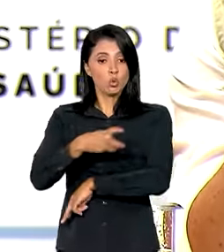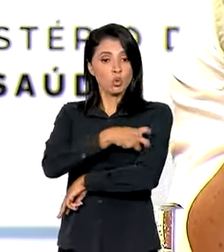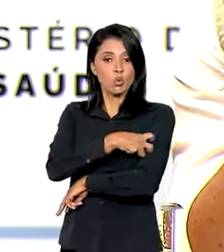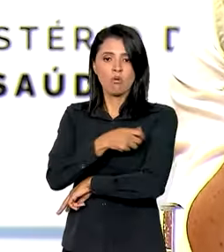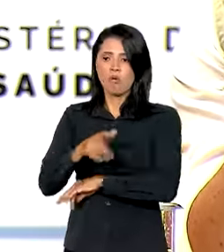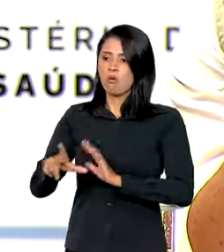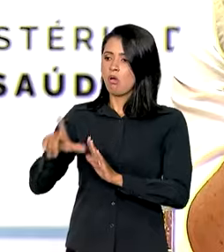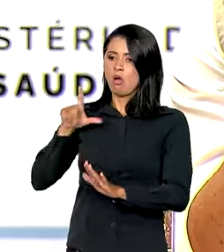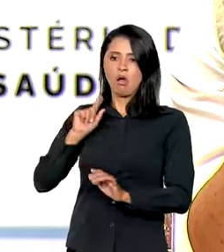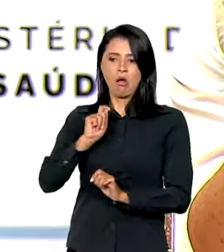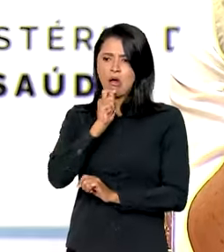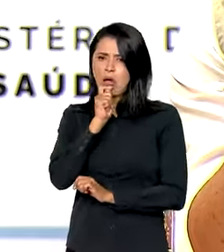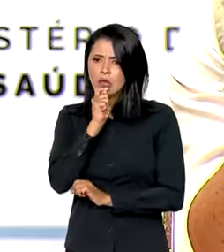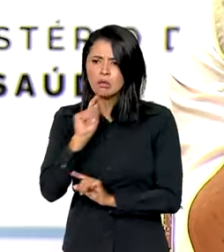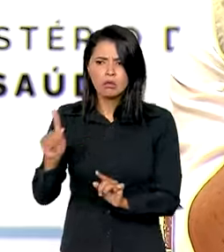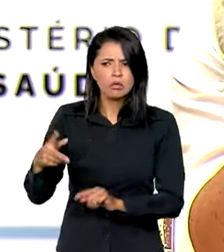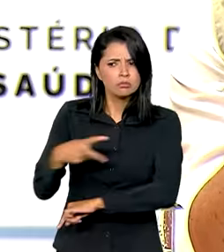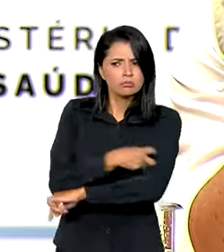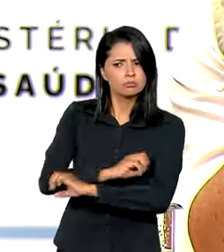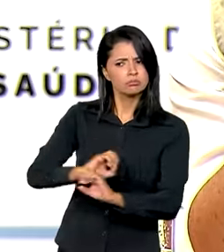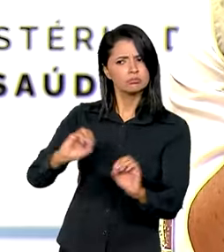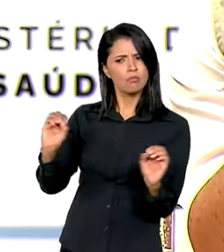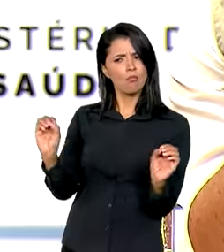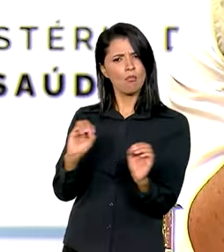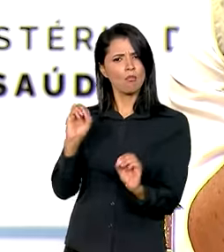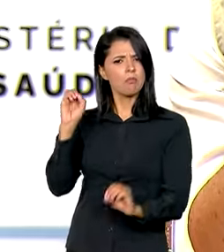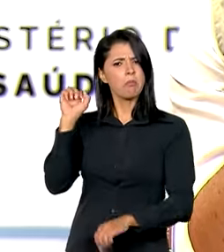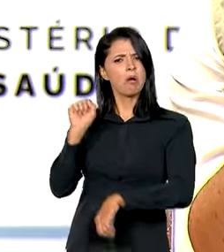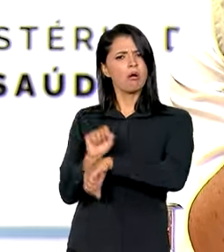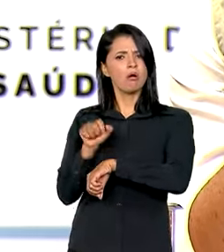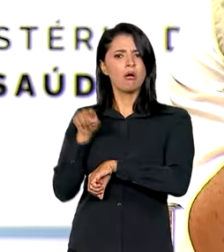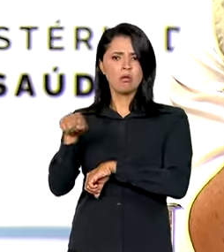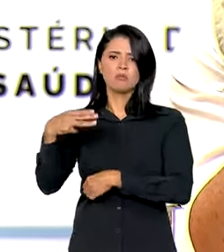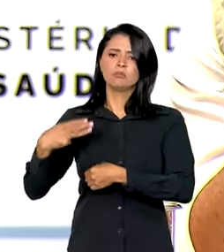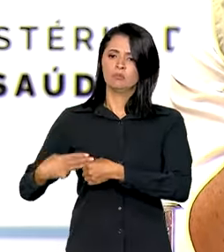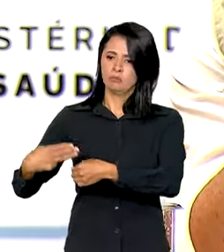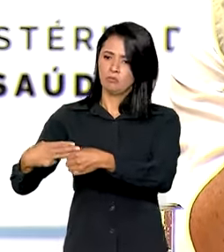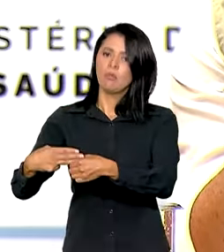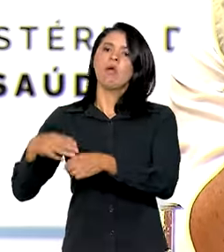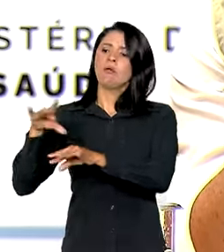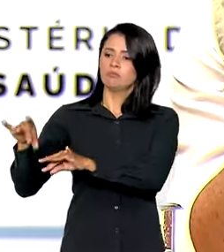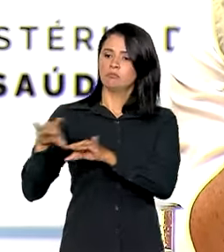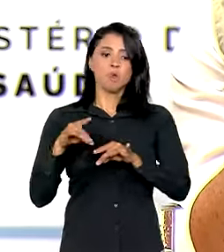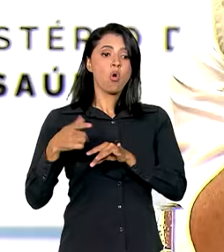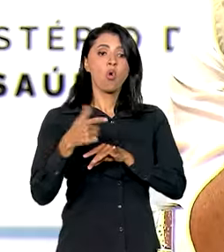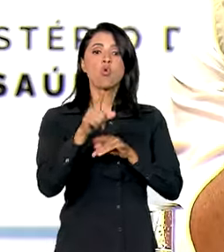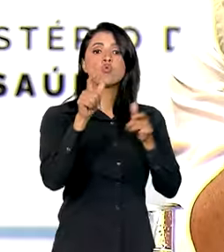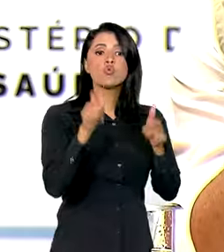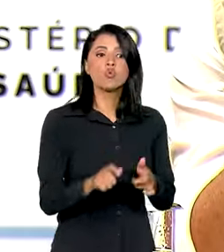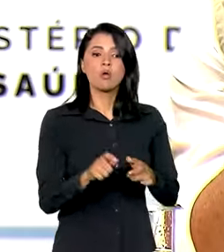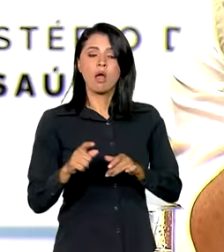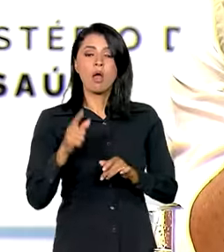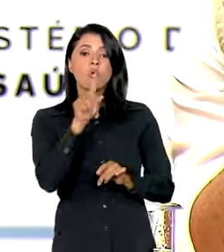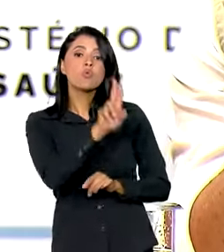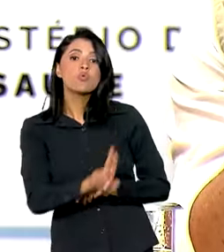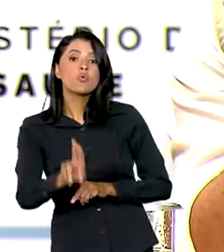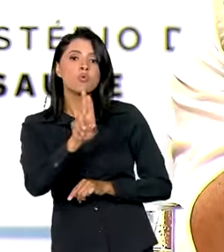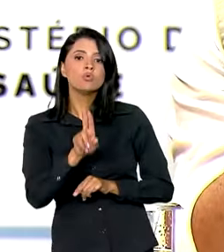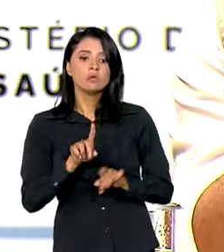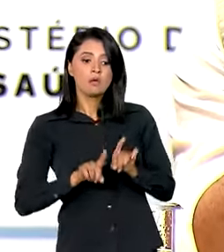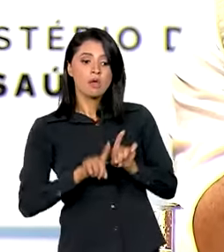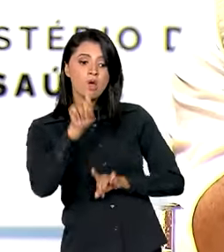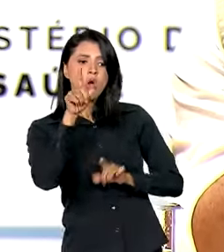que não foram aplicadas e que estão nos municípios. Nós vamos fazer uma redistribuição usando um